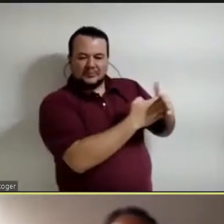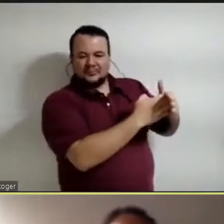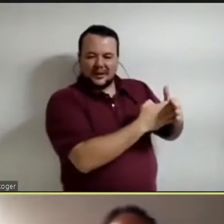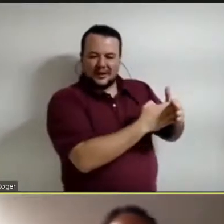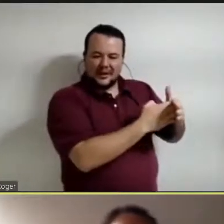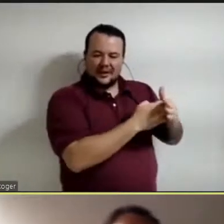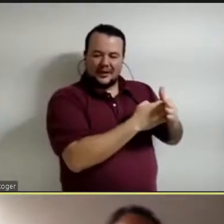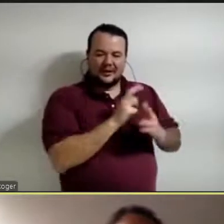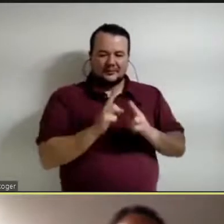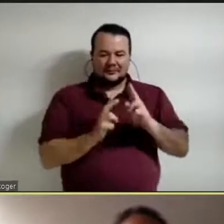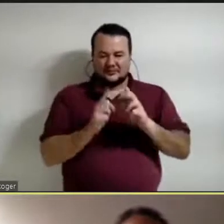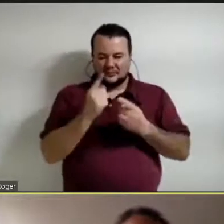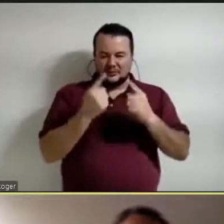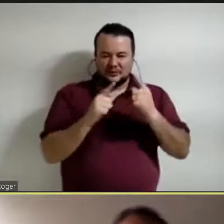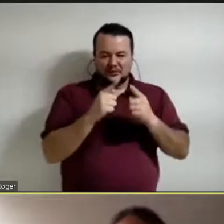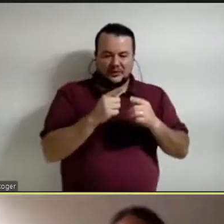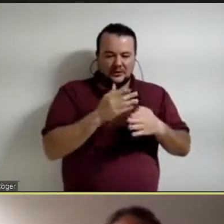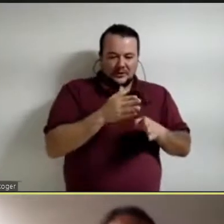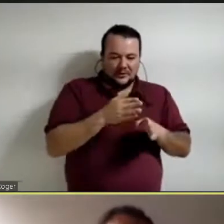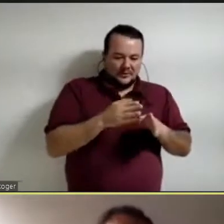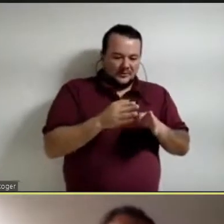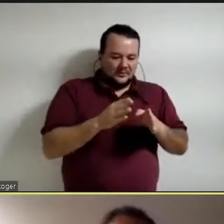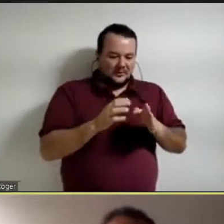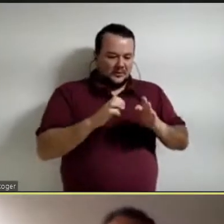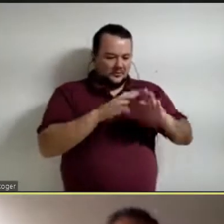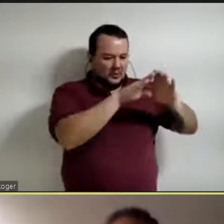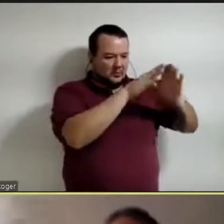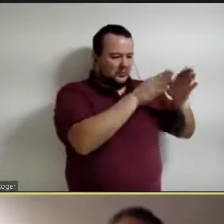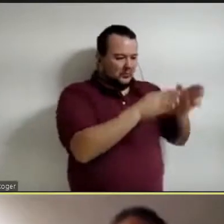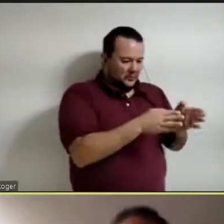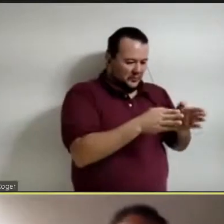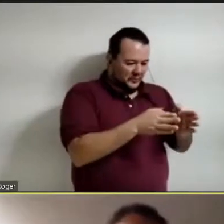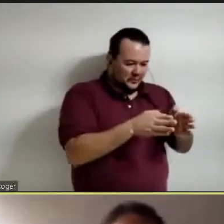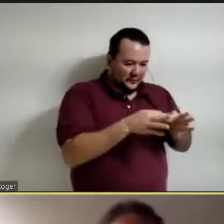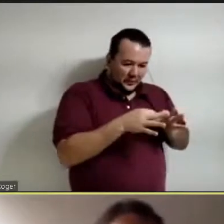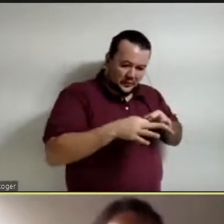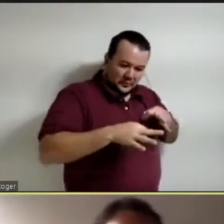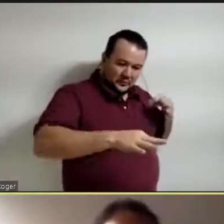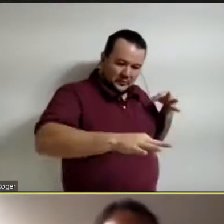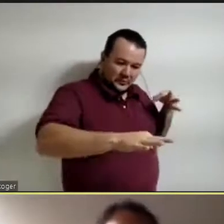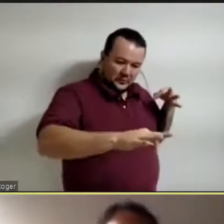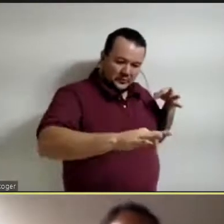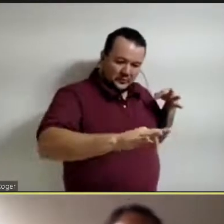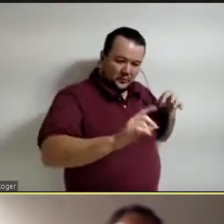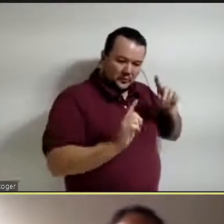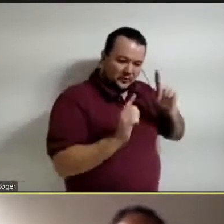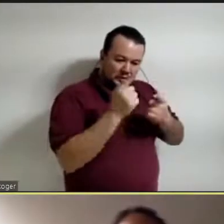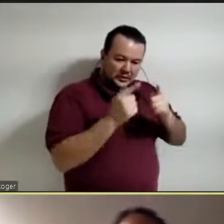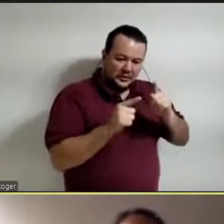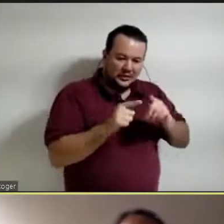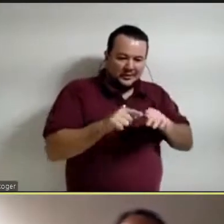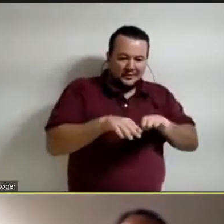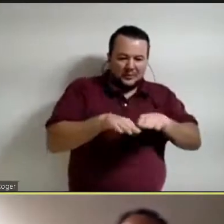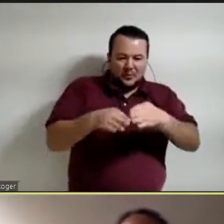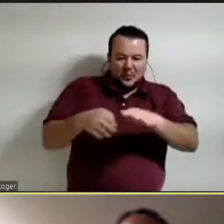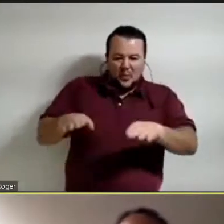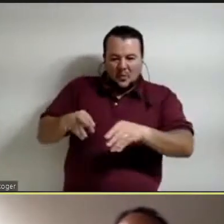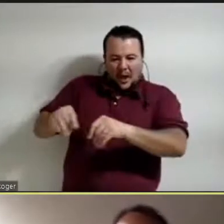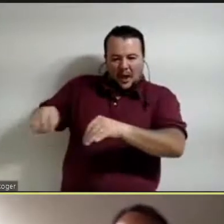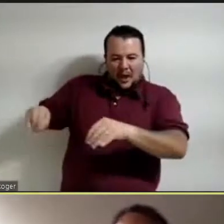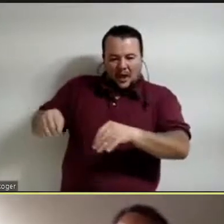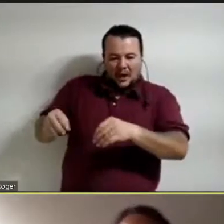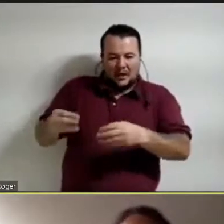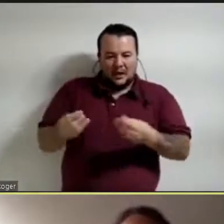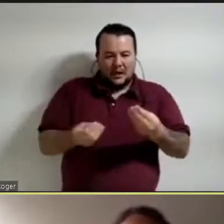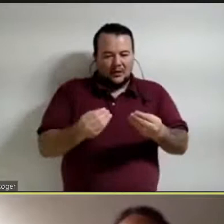mar está aí, e que creemos que afuera as coisas não são um impacto mais verde, então, em certo sentido, nós